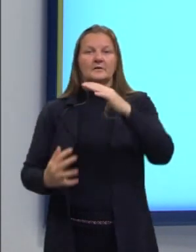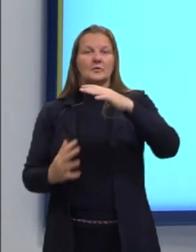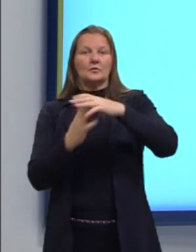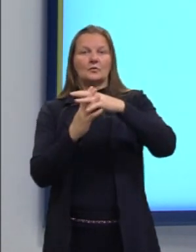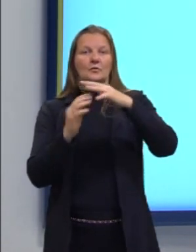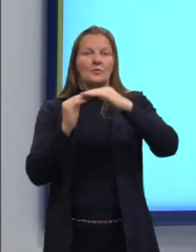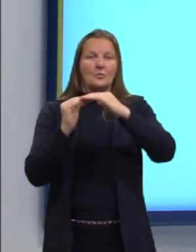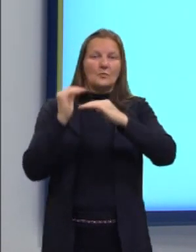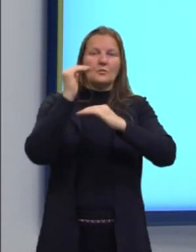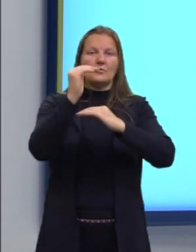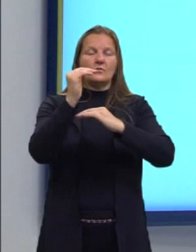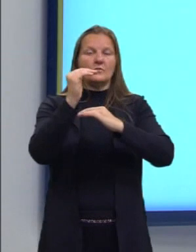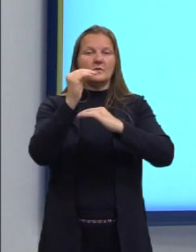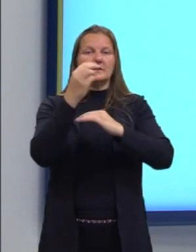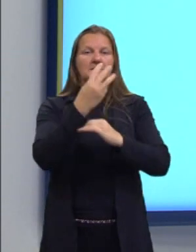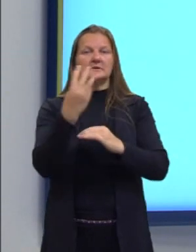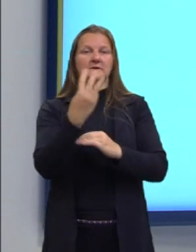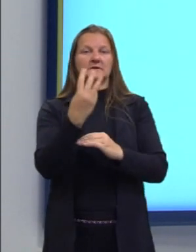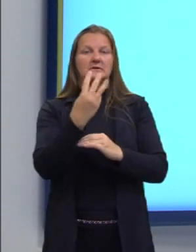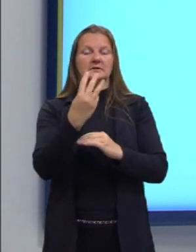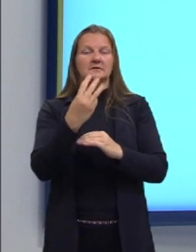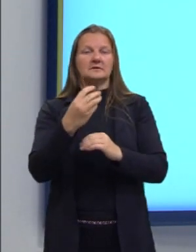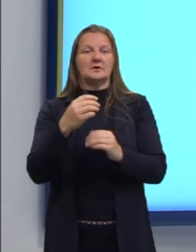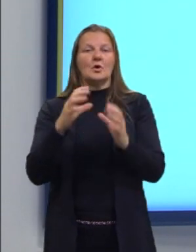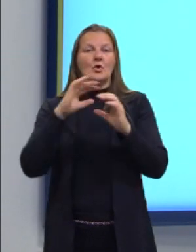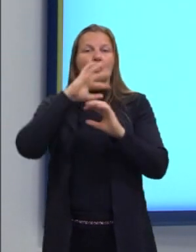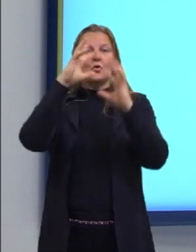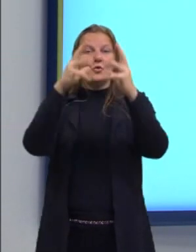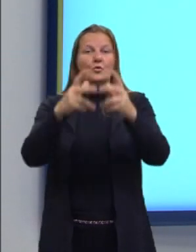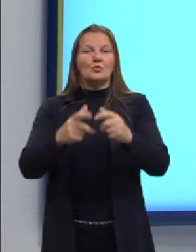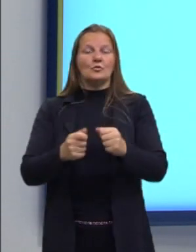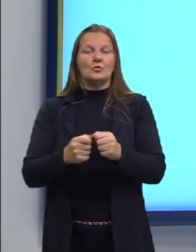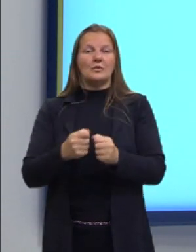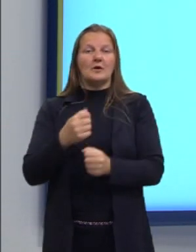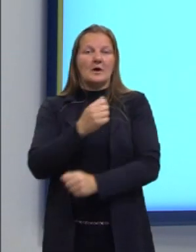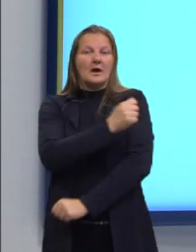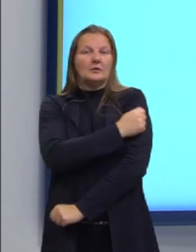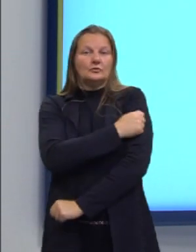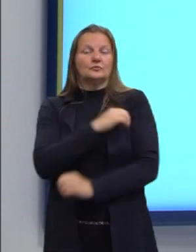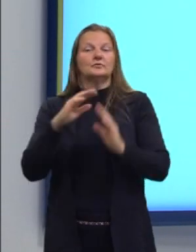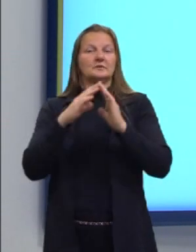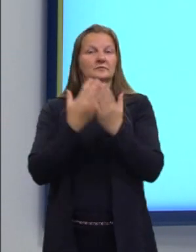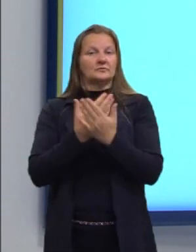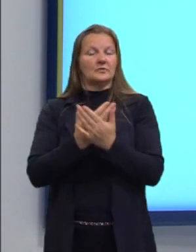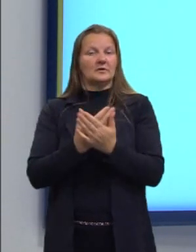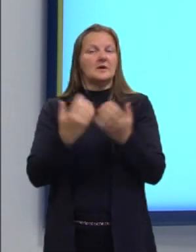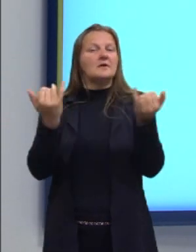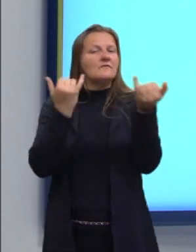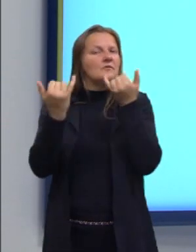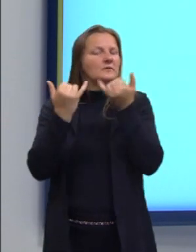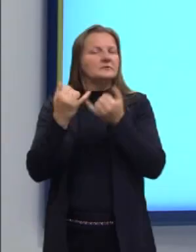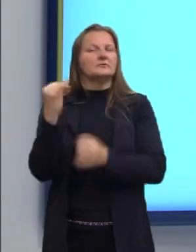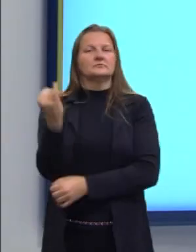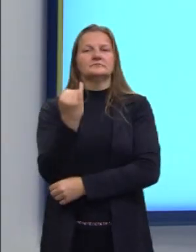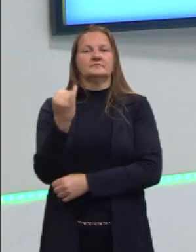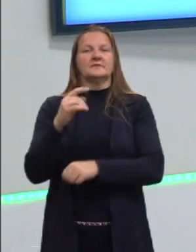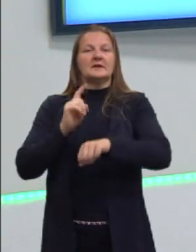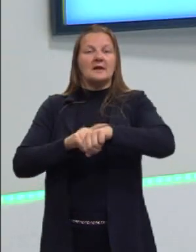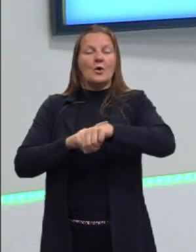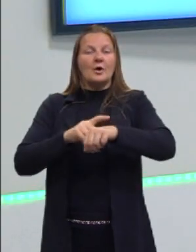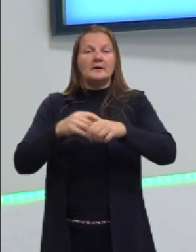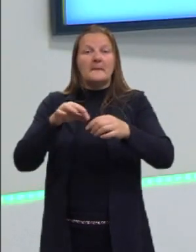em 33, o total de alunos do colégio. Essas são as informações que nós temos. Na hora de